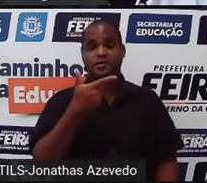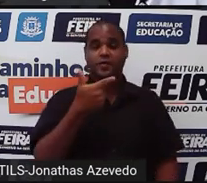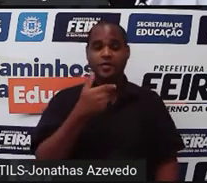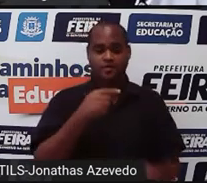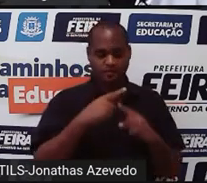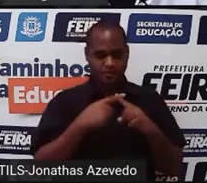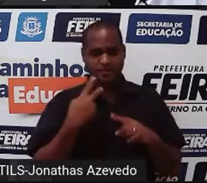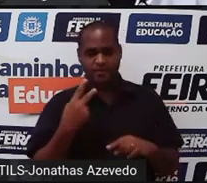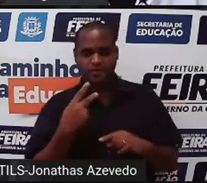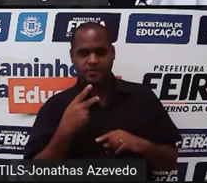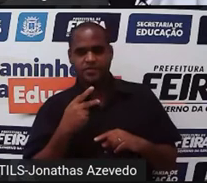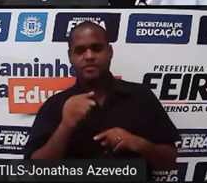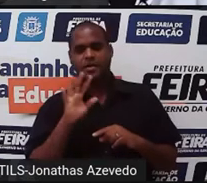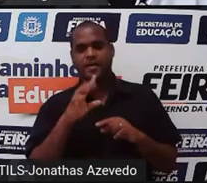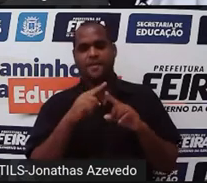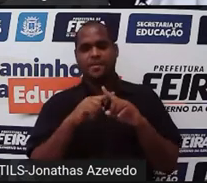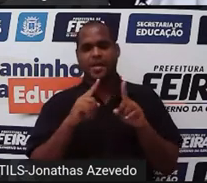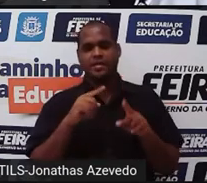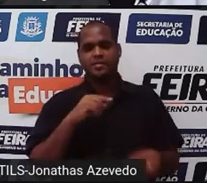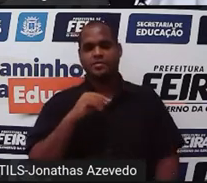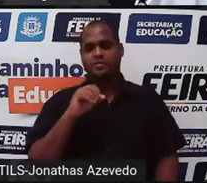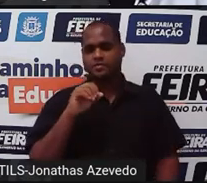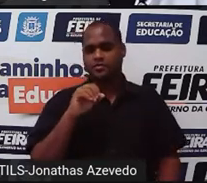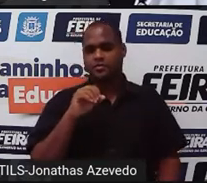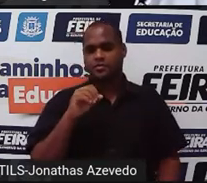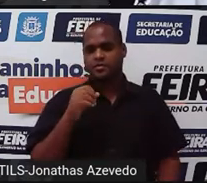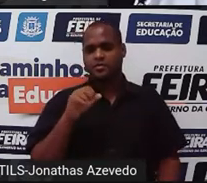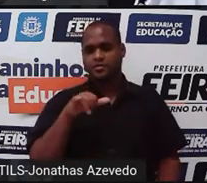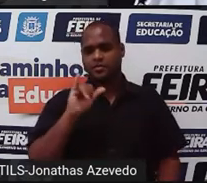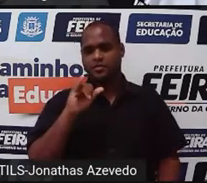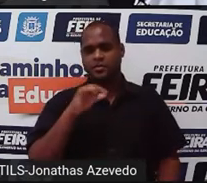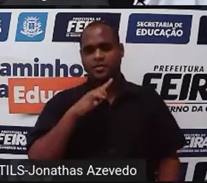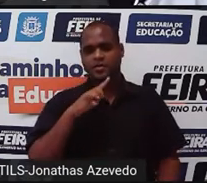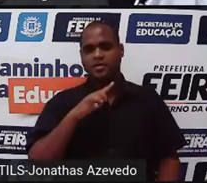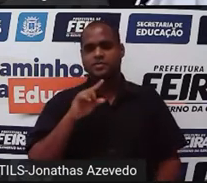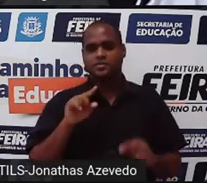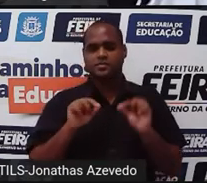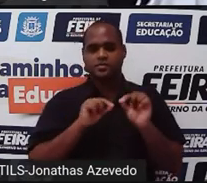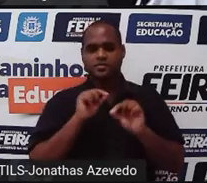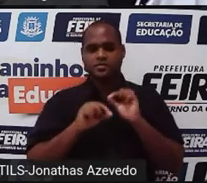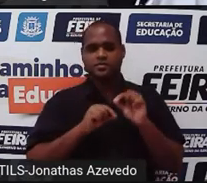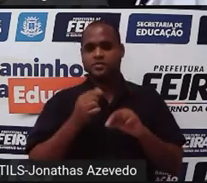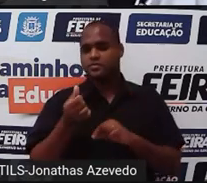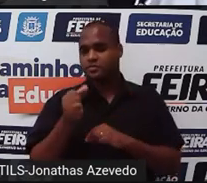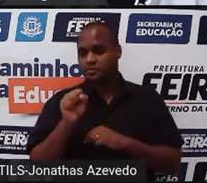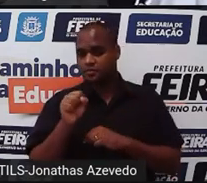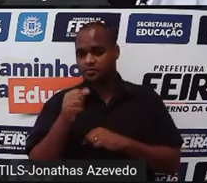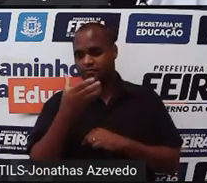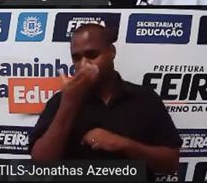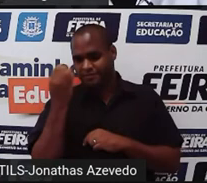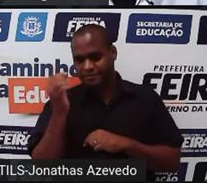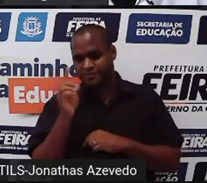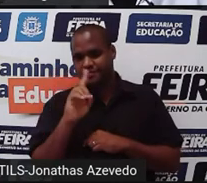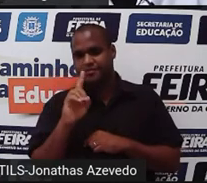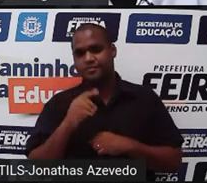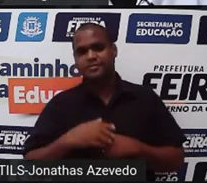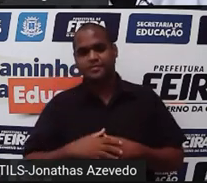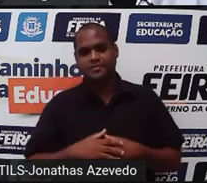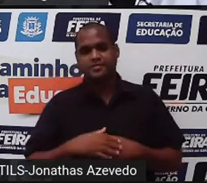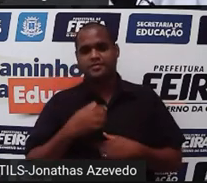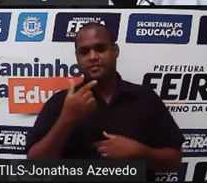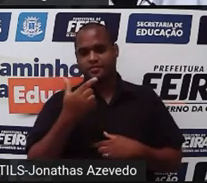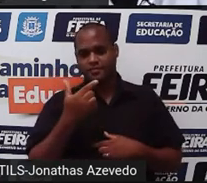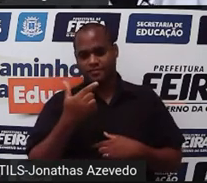2 mais y ser igual a 5 8 vezes 5 isso tem que dar 68 não esquece 2 vezes